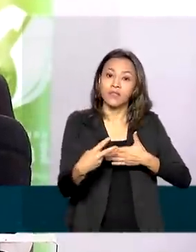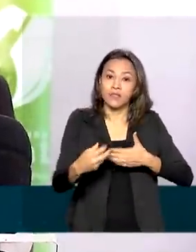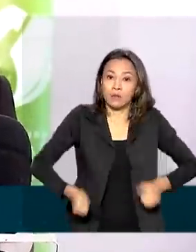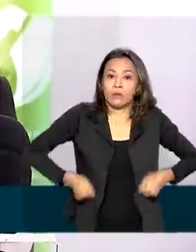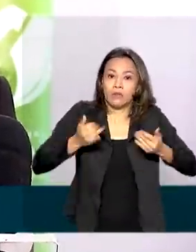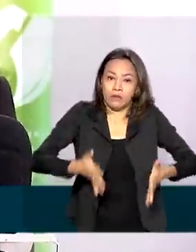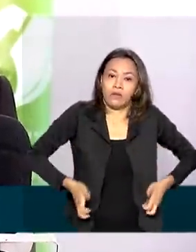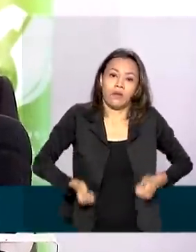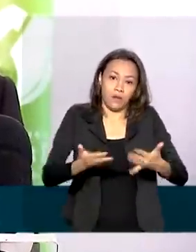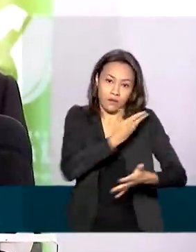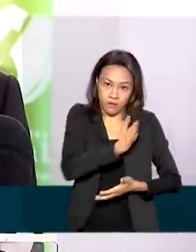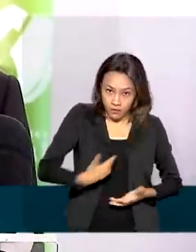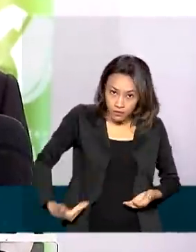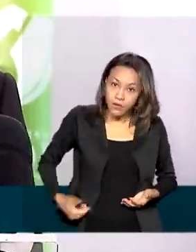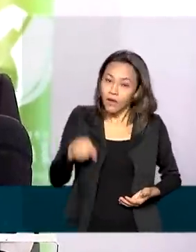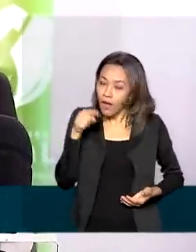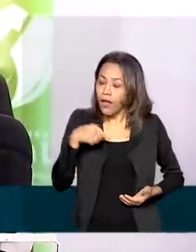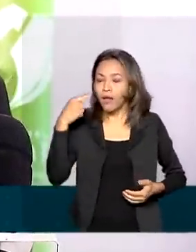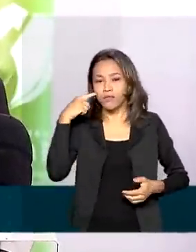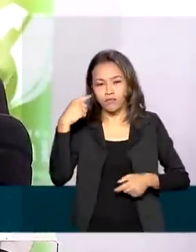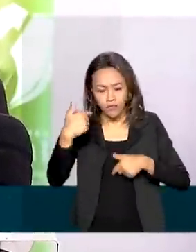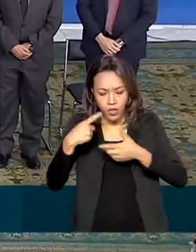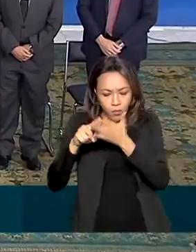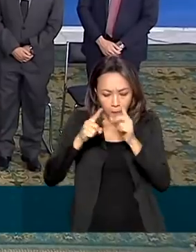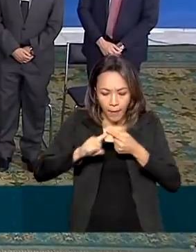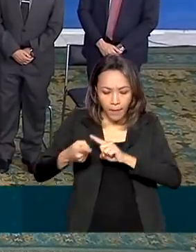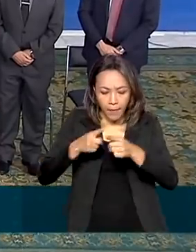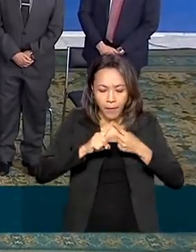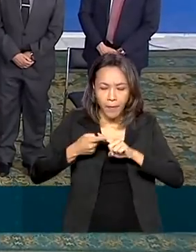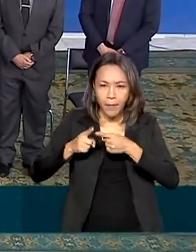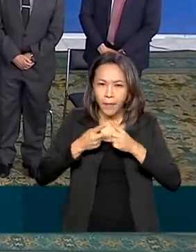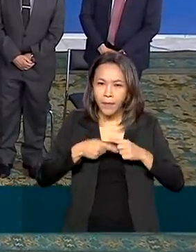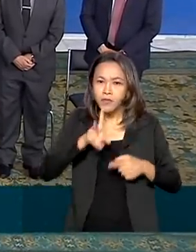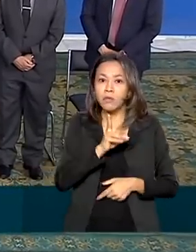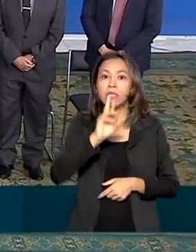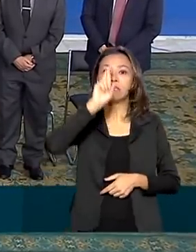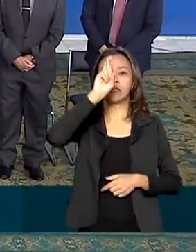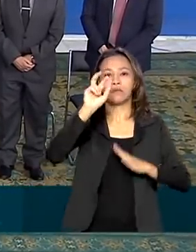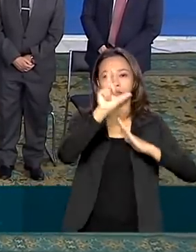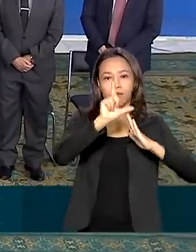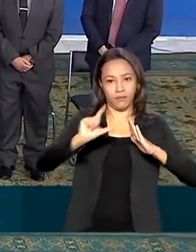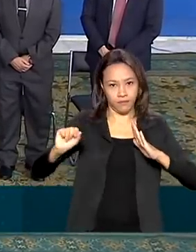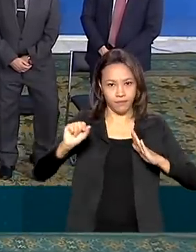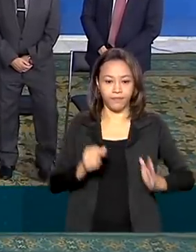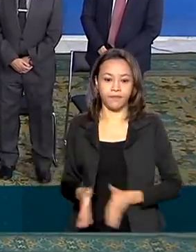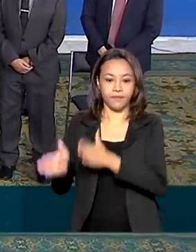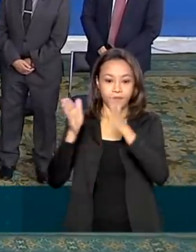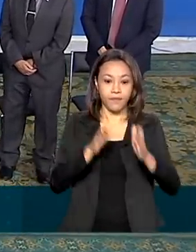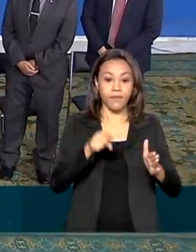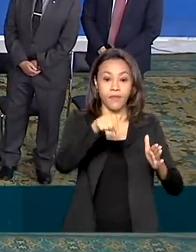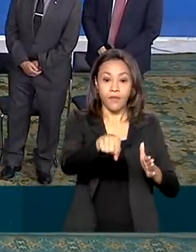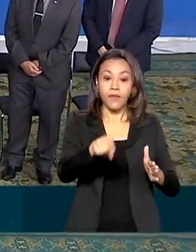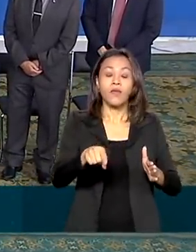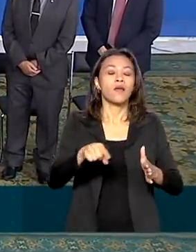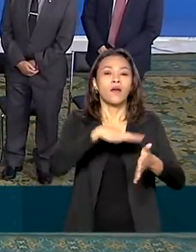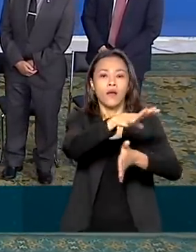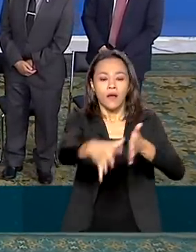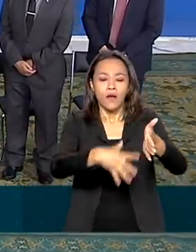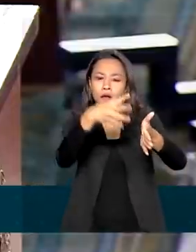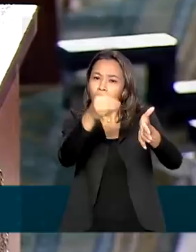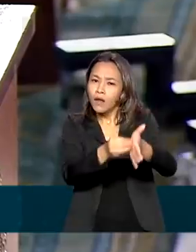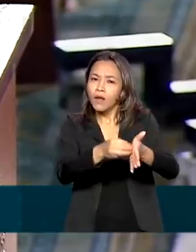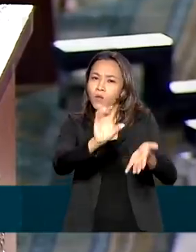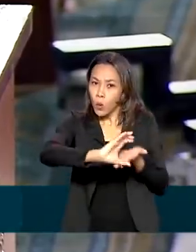trabalho também que está sendo feito sob a liderança da Casa Civil. A recriação do Conselho Nacional da Amazônia Legal por meio de decreto